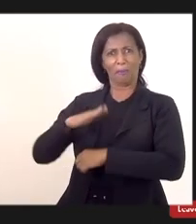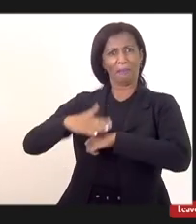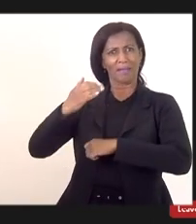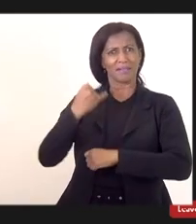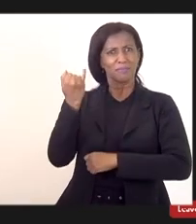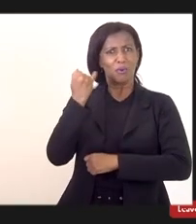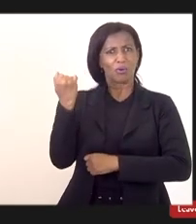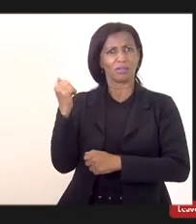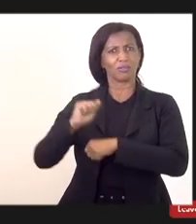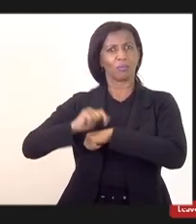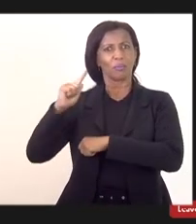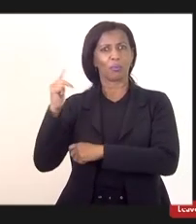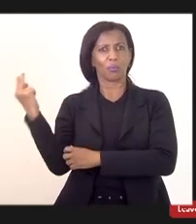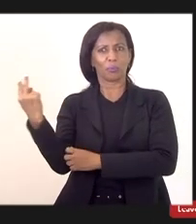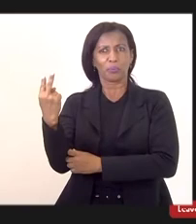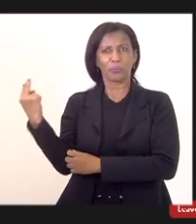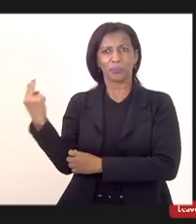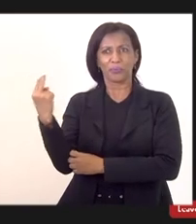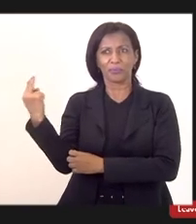casa.